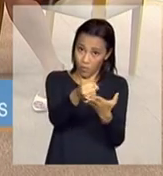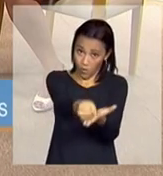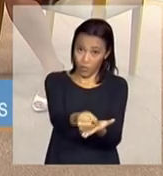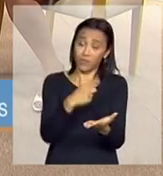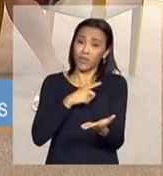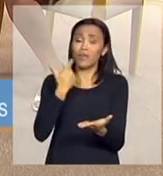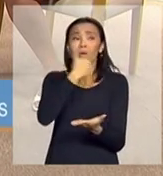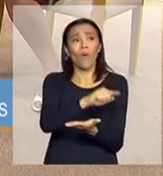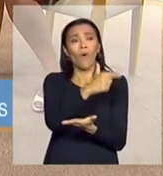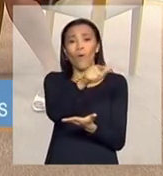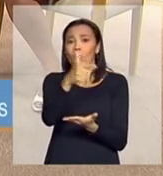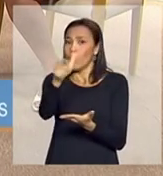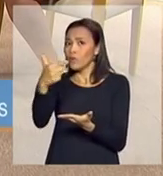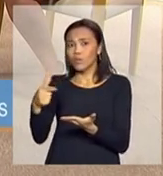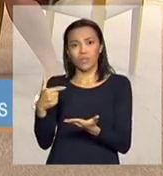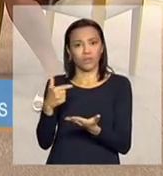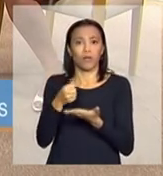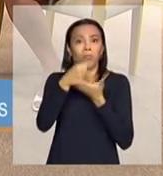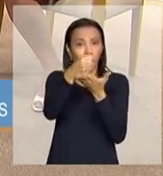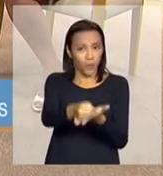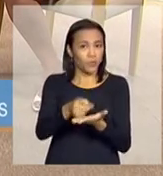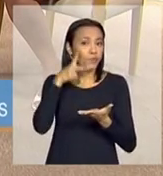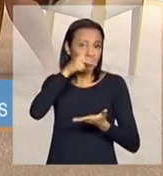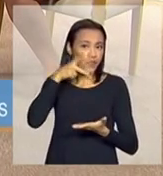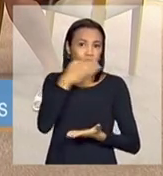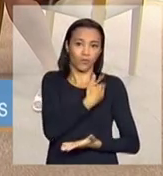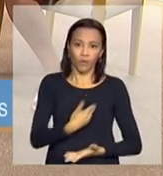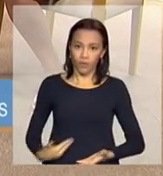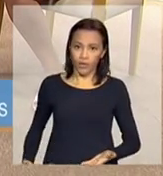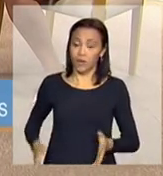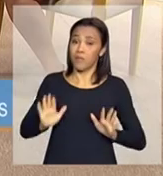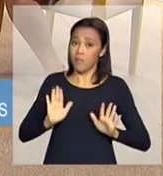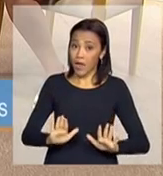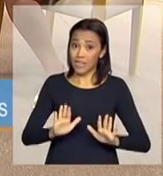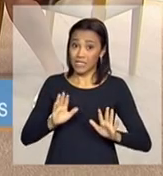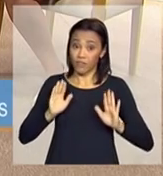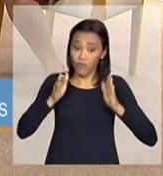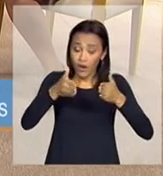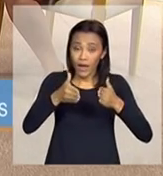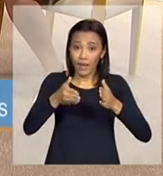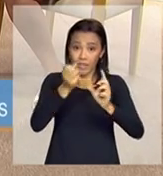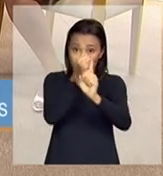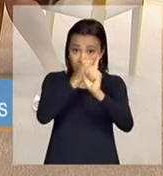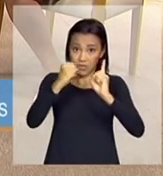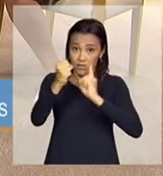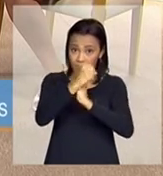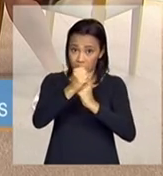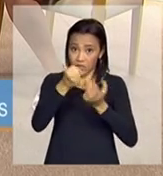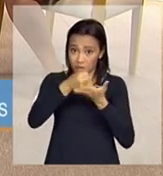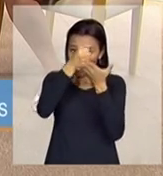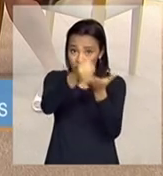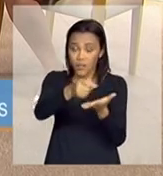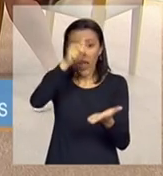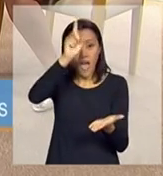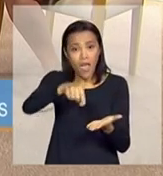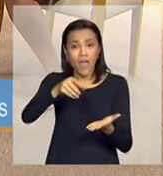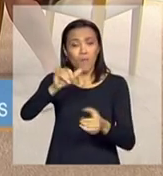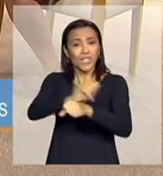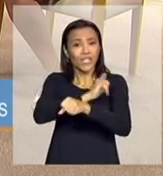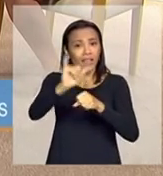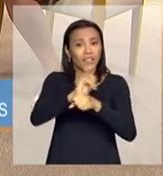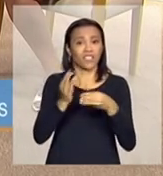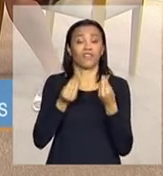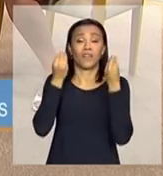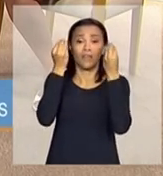alternativas de outras políticas públicas, mas no que se refere à assistência social é um equipamento que vem dar essa proteção